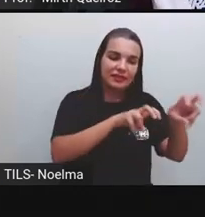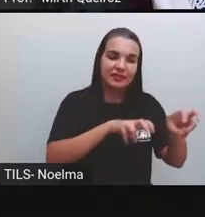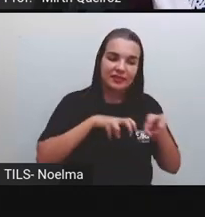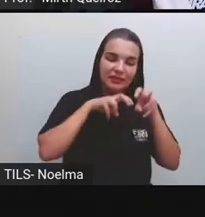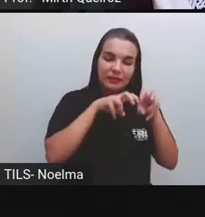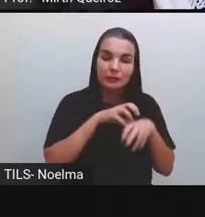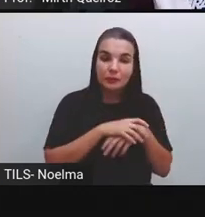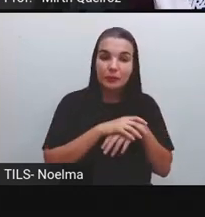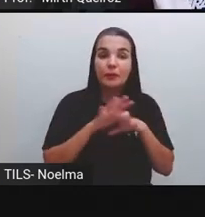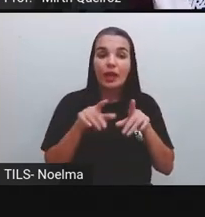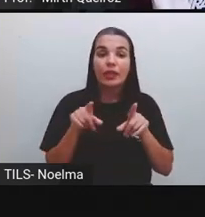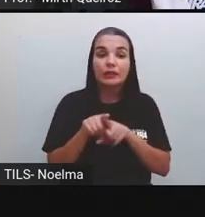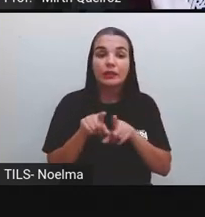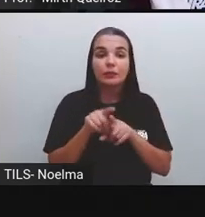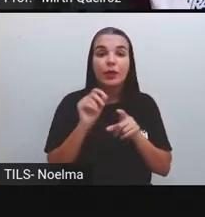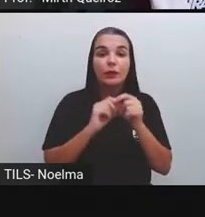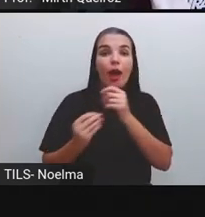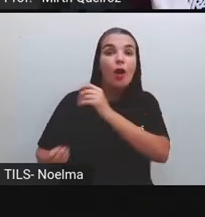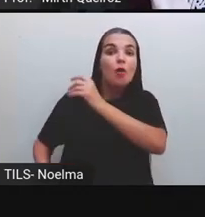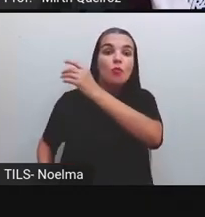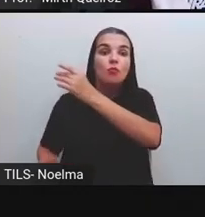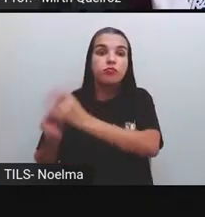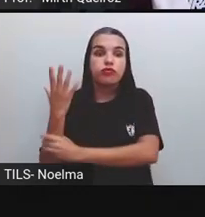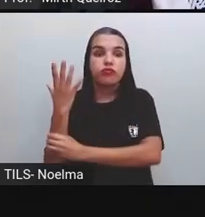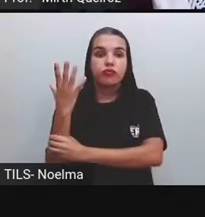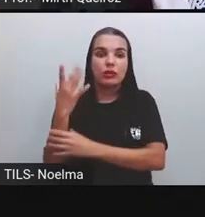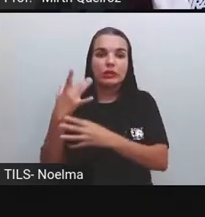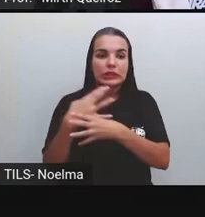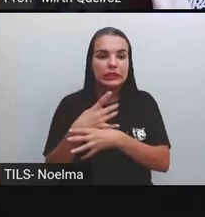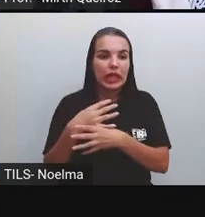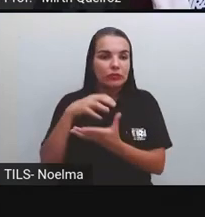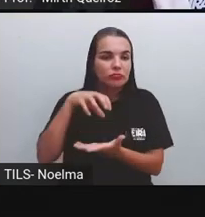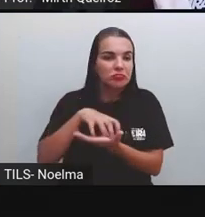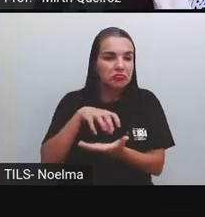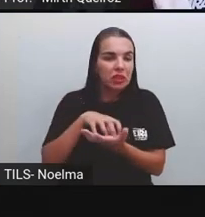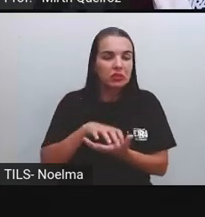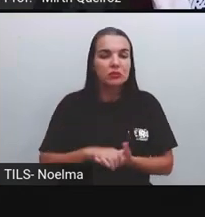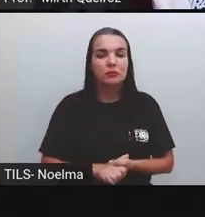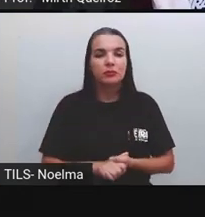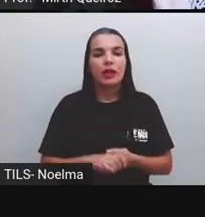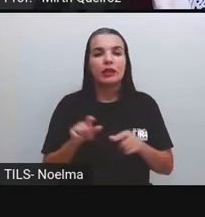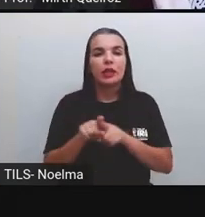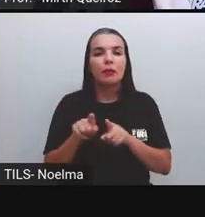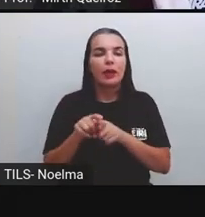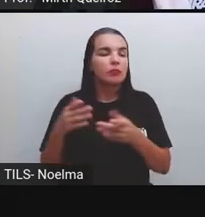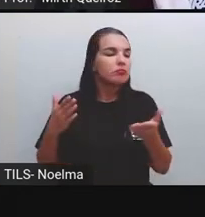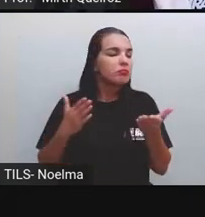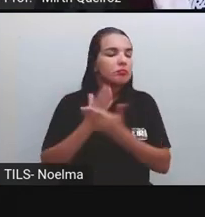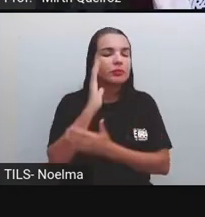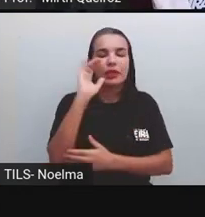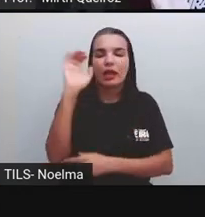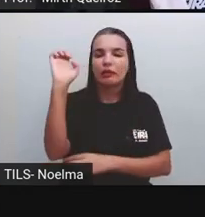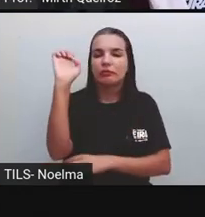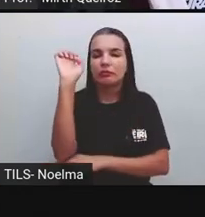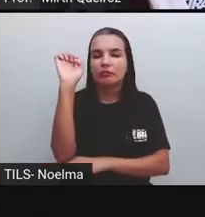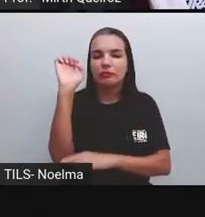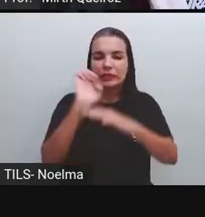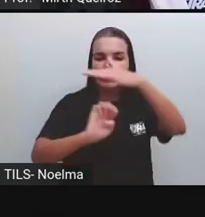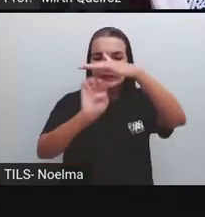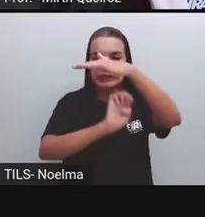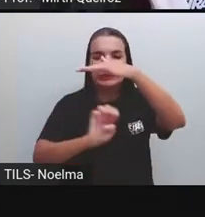cidades que constituem as paisagens urbanas, instalam-se fábricas que formam as